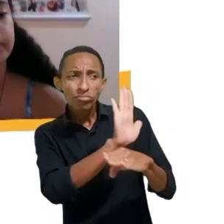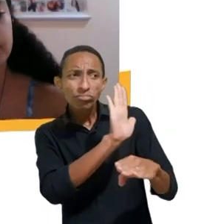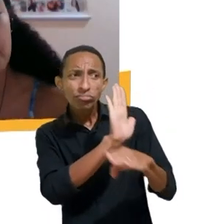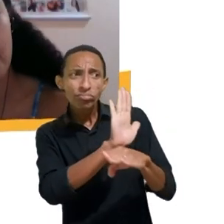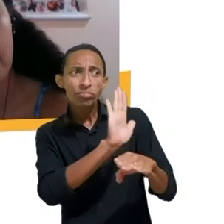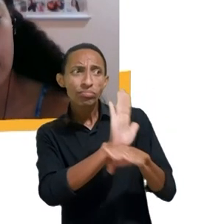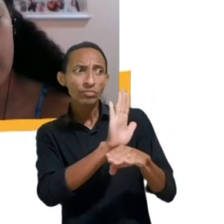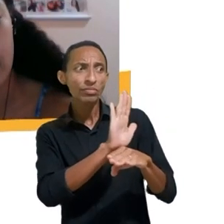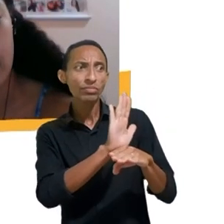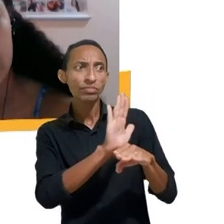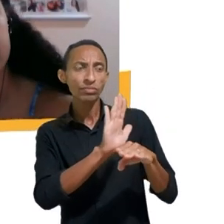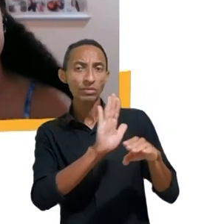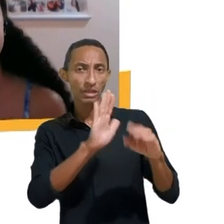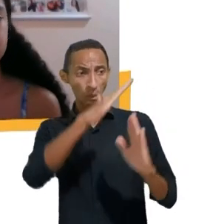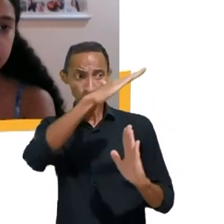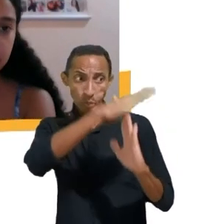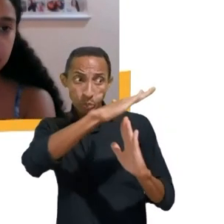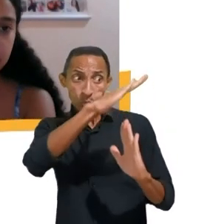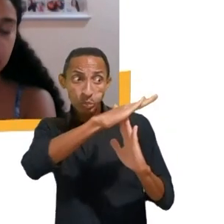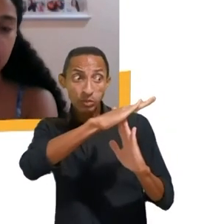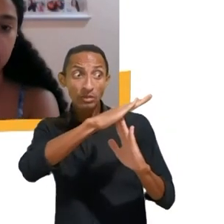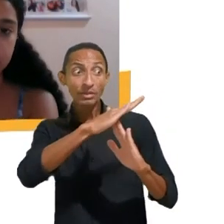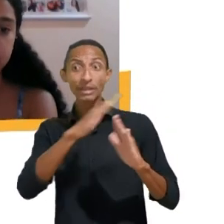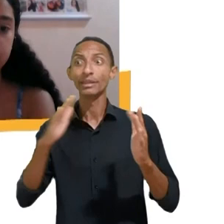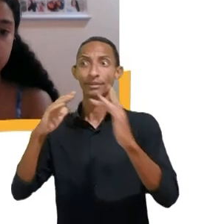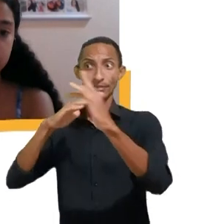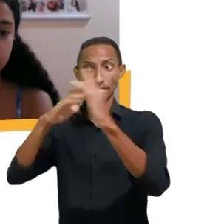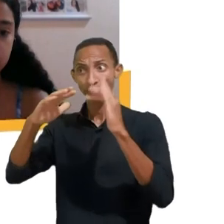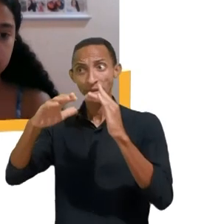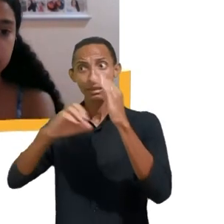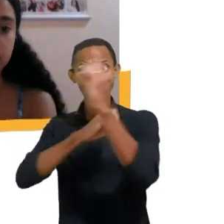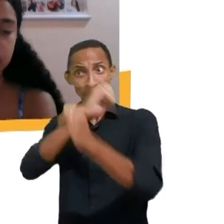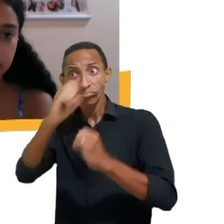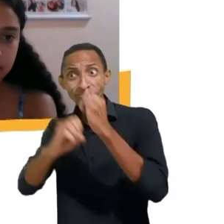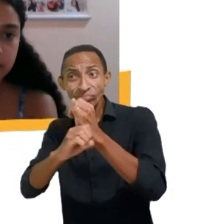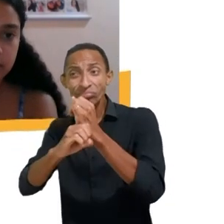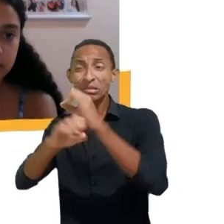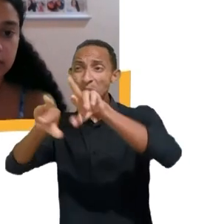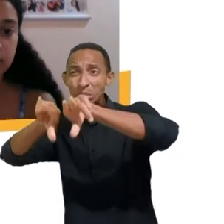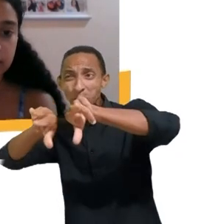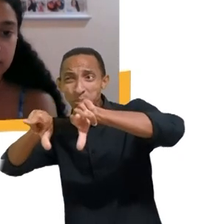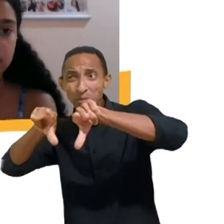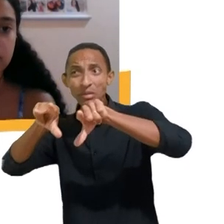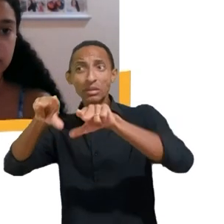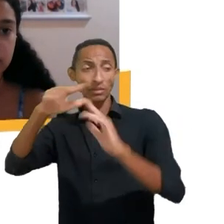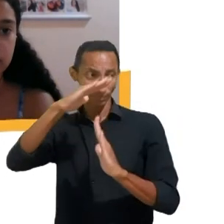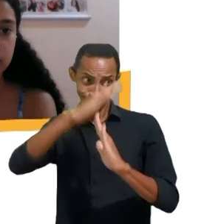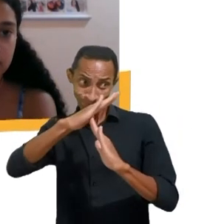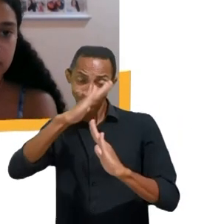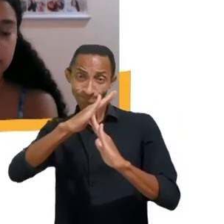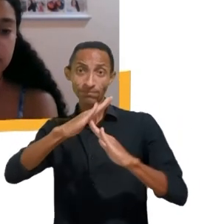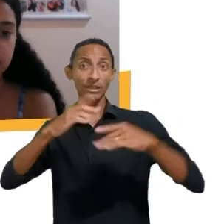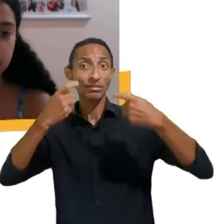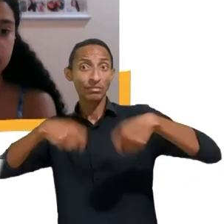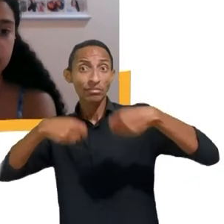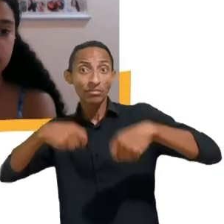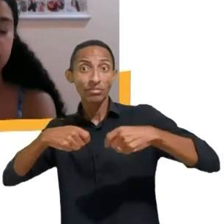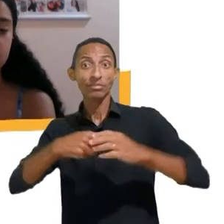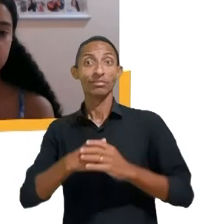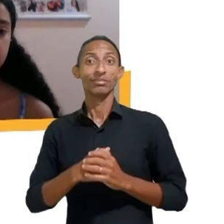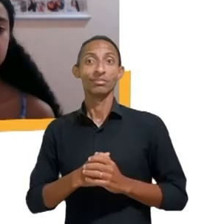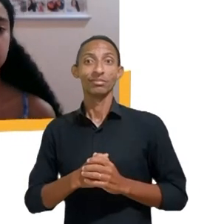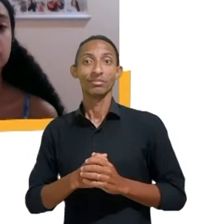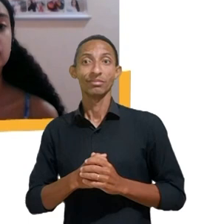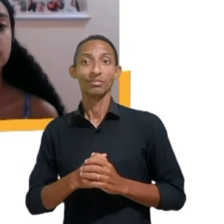No entanto, quando a gente fala de internet, quando a gente considera principalmente isso que a Maria Clara trouxe para a gente muito bem,